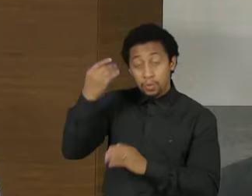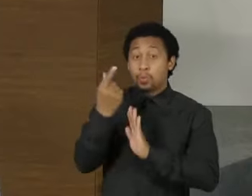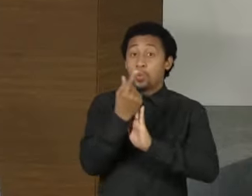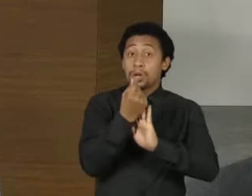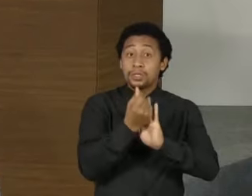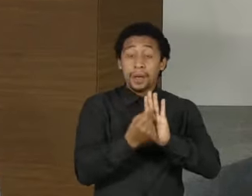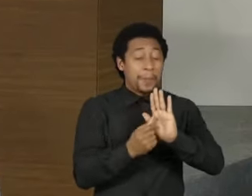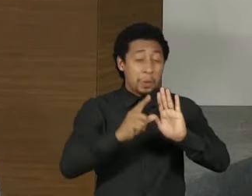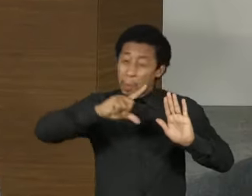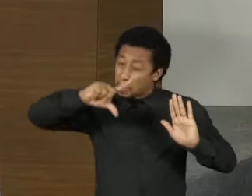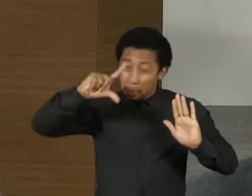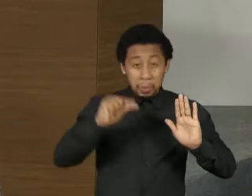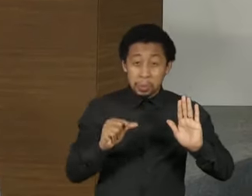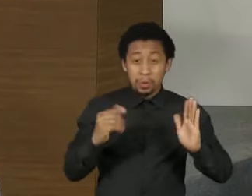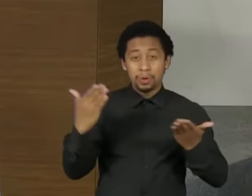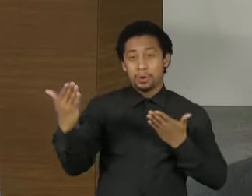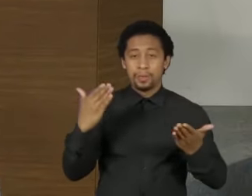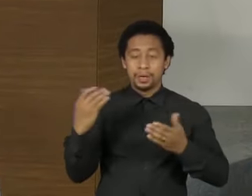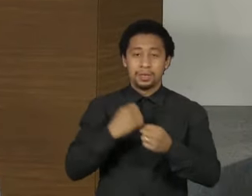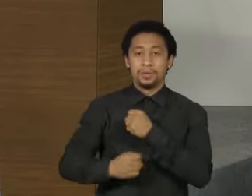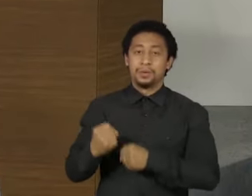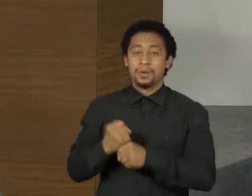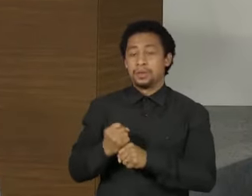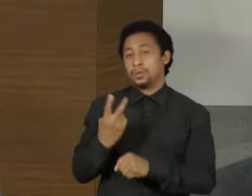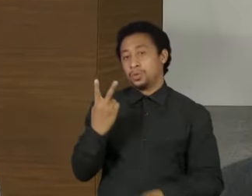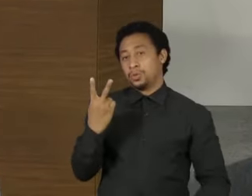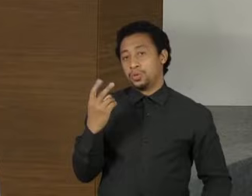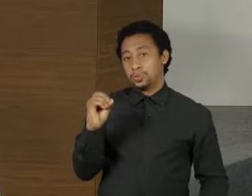É disso que se trata. Eu tive que achar dinheiro no desperdício.